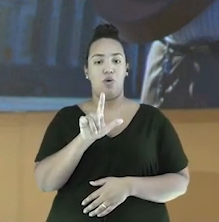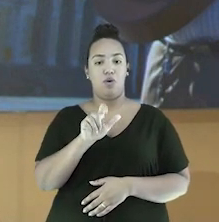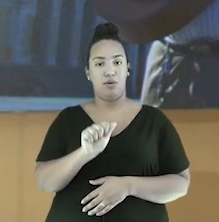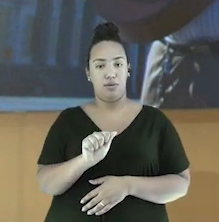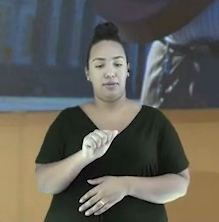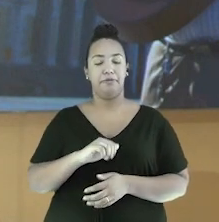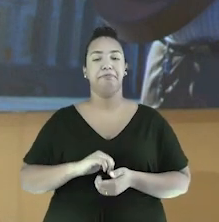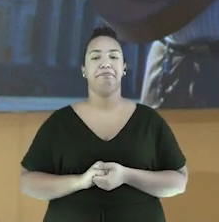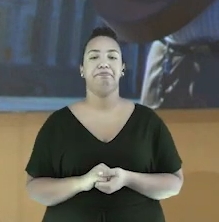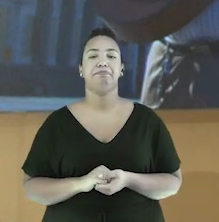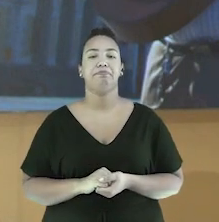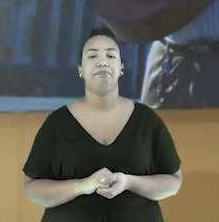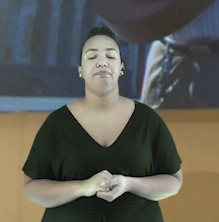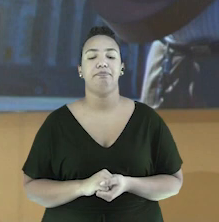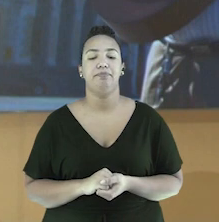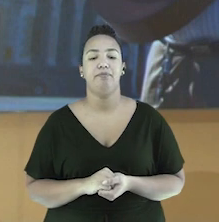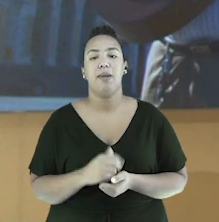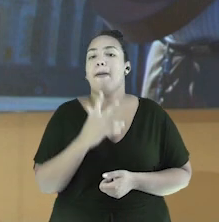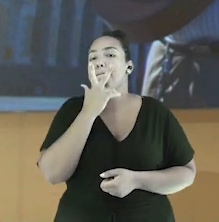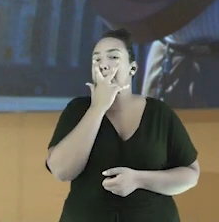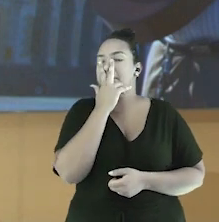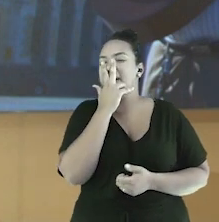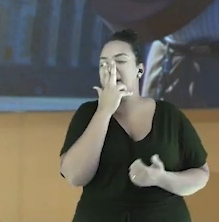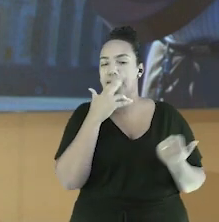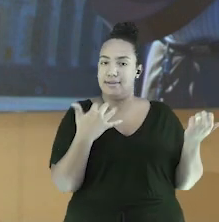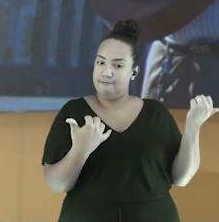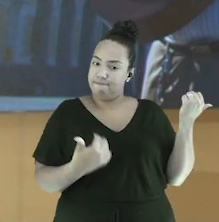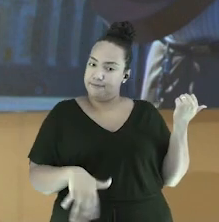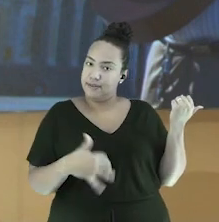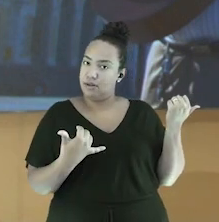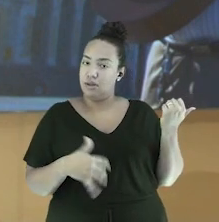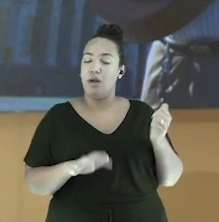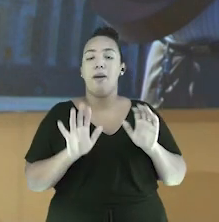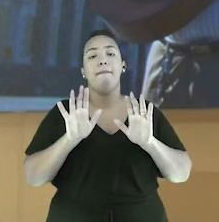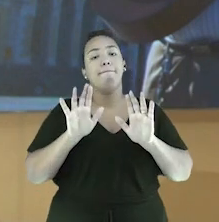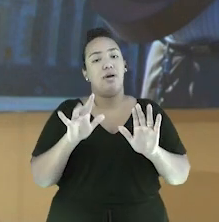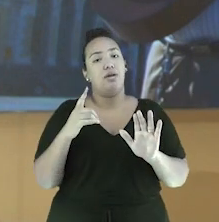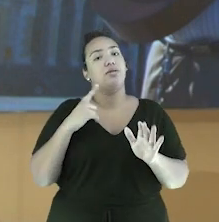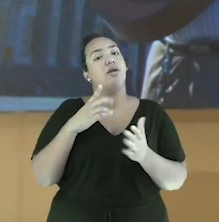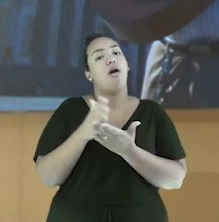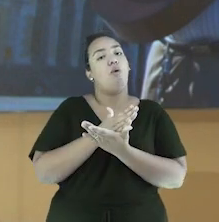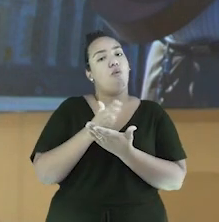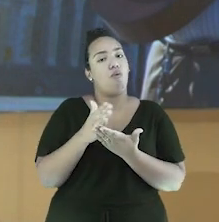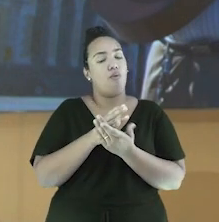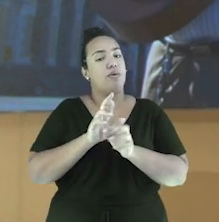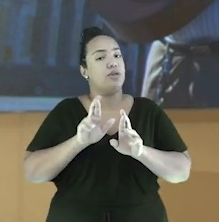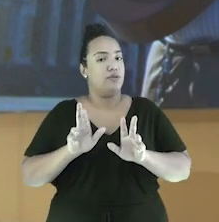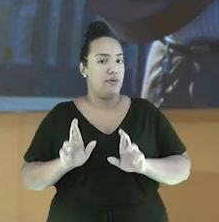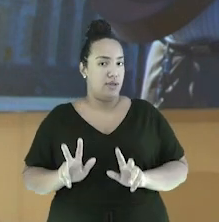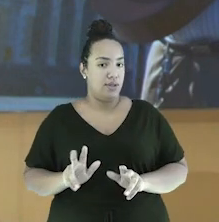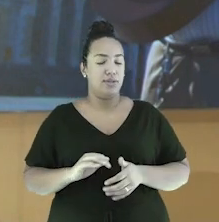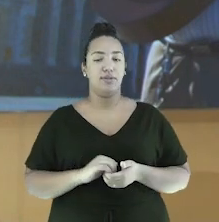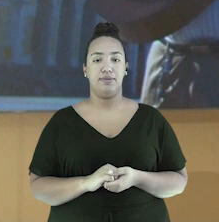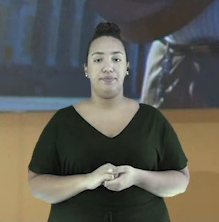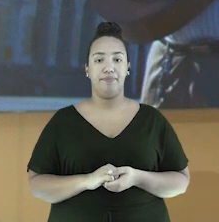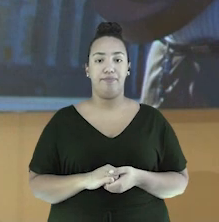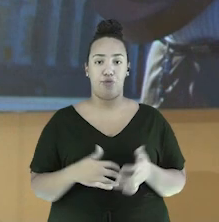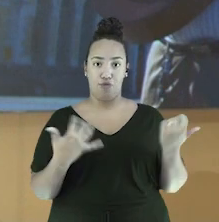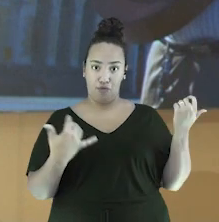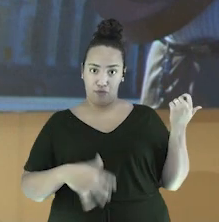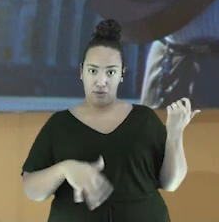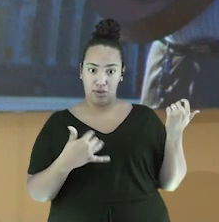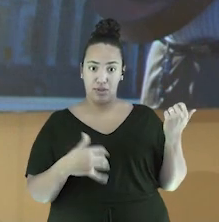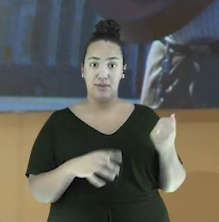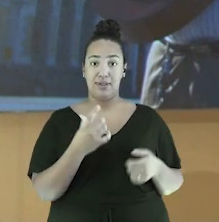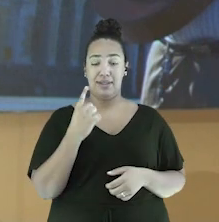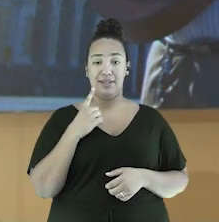A primeira vista parece um violão, mas só que tem algumas diferenças que eu vou contar para vocês. Enquanto o violão tem seis